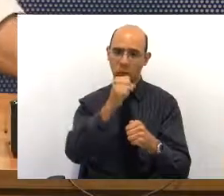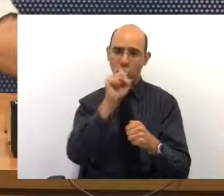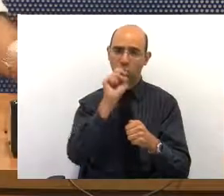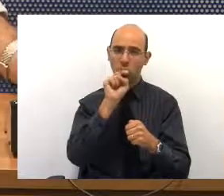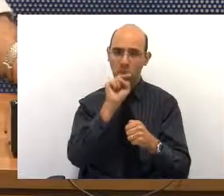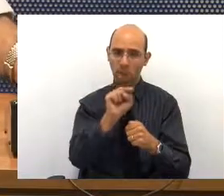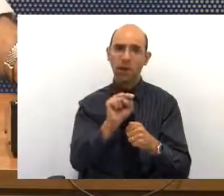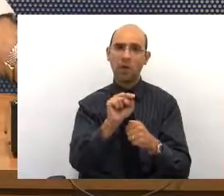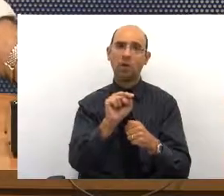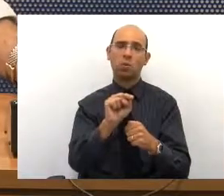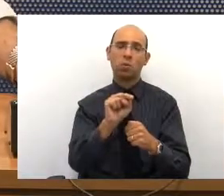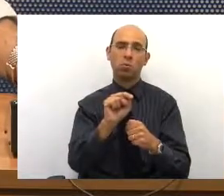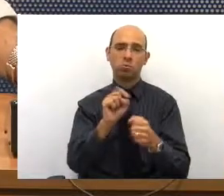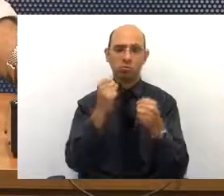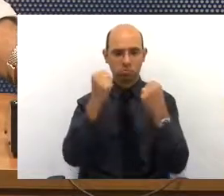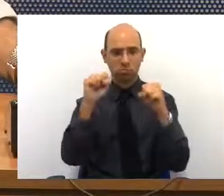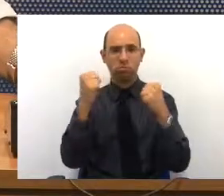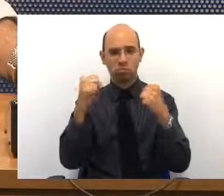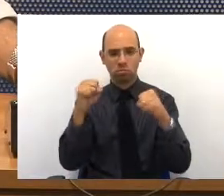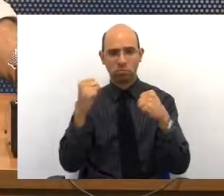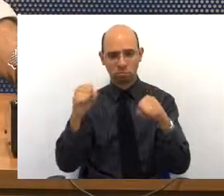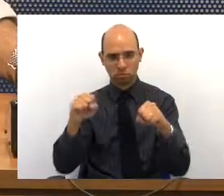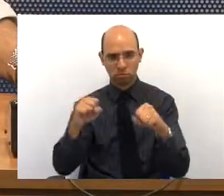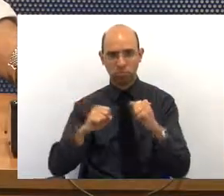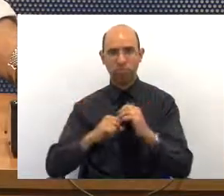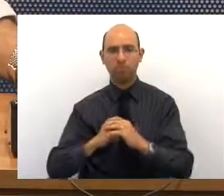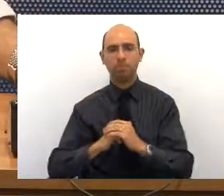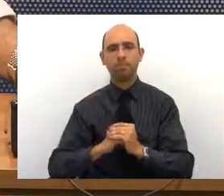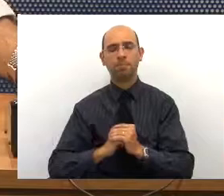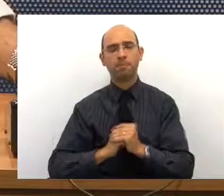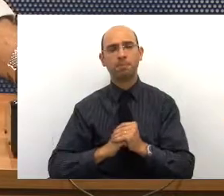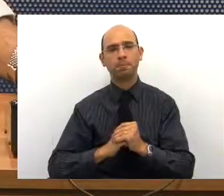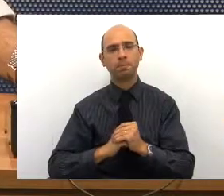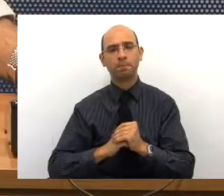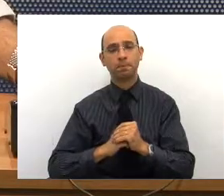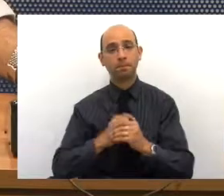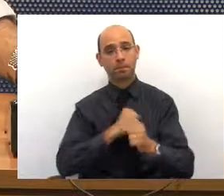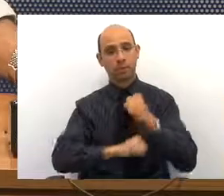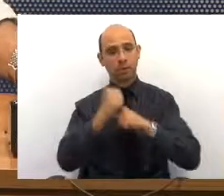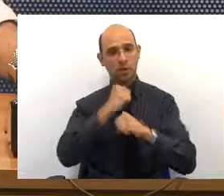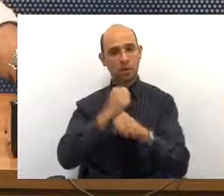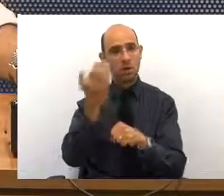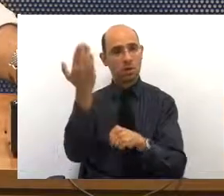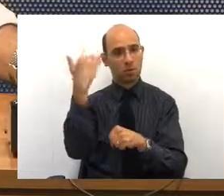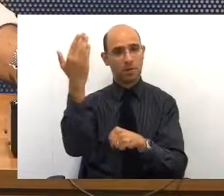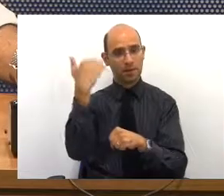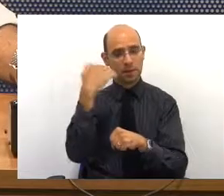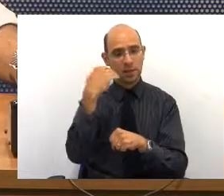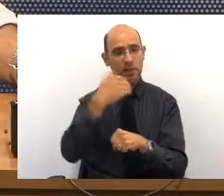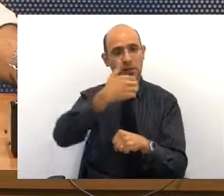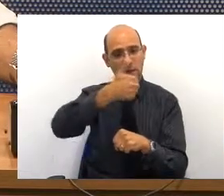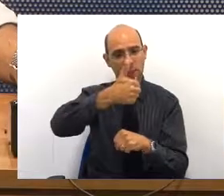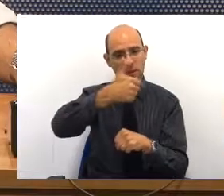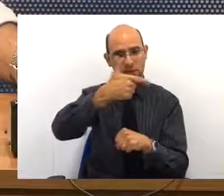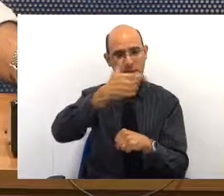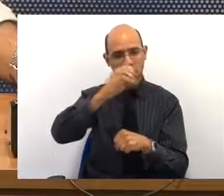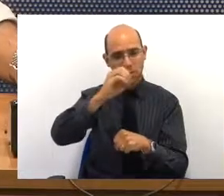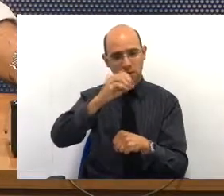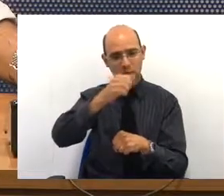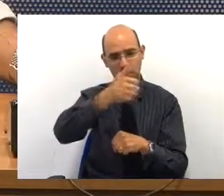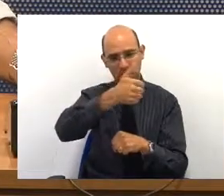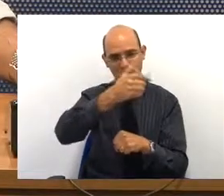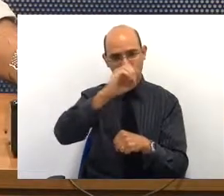sessões de fisioterapia. No ano passado, foi feito 102 mil